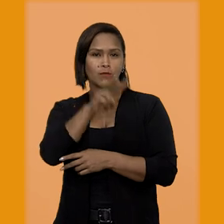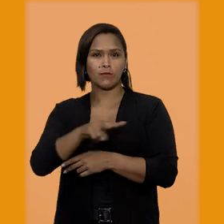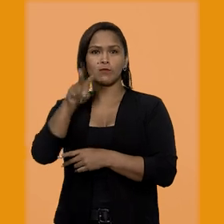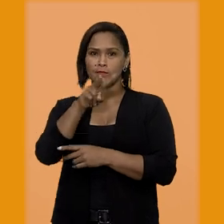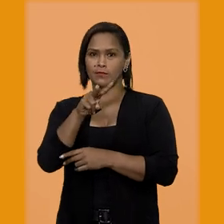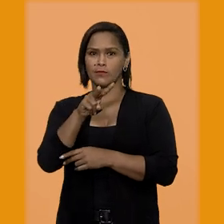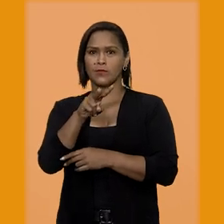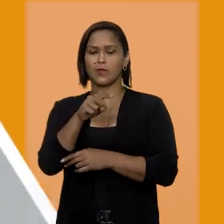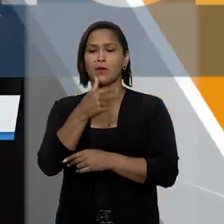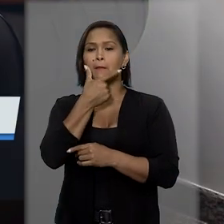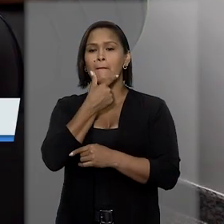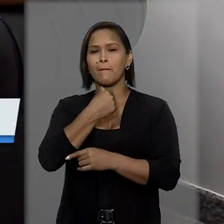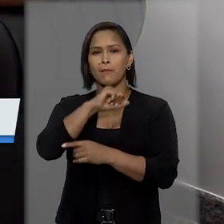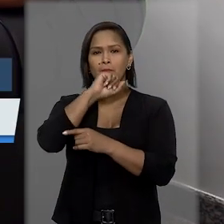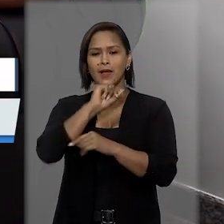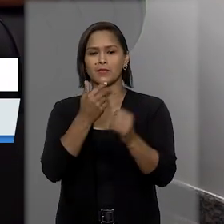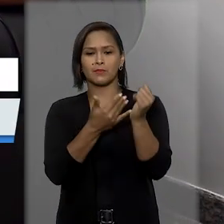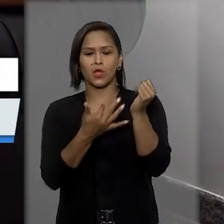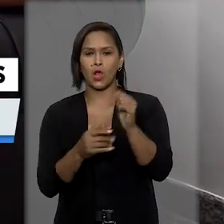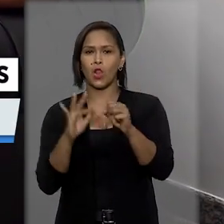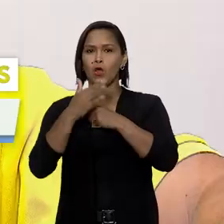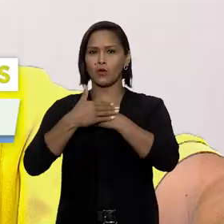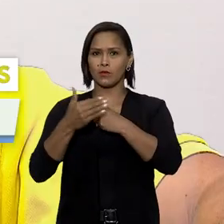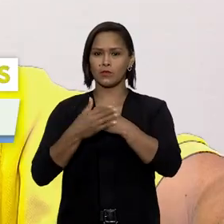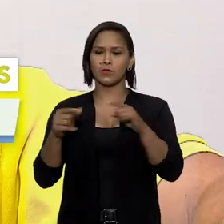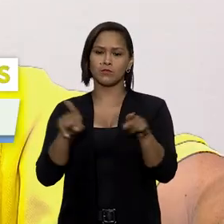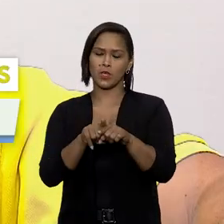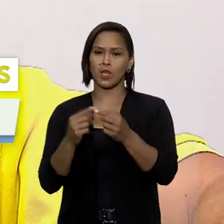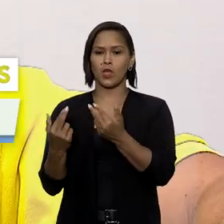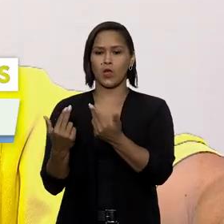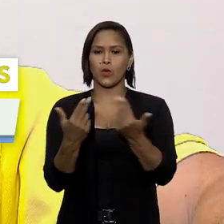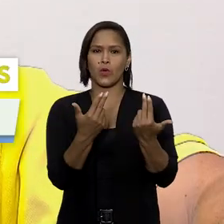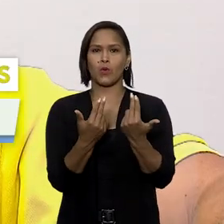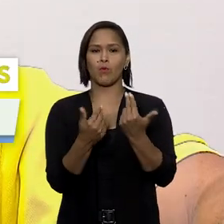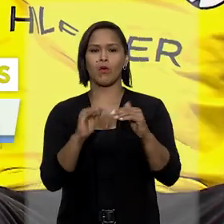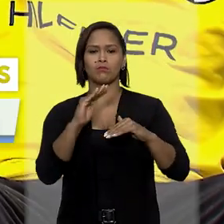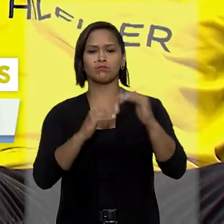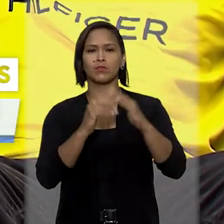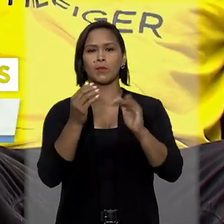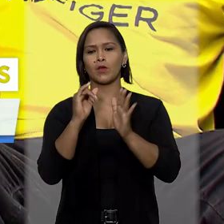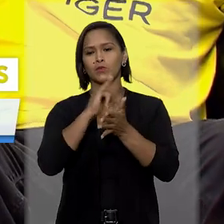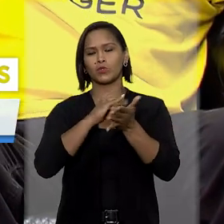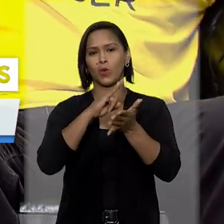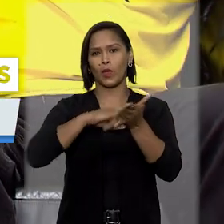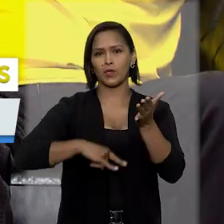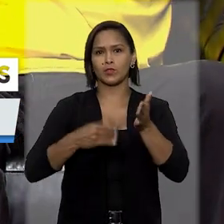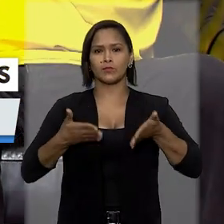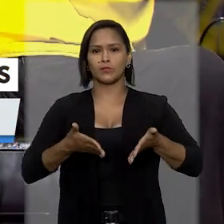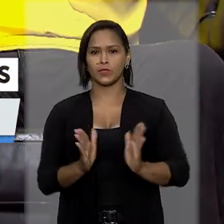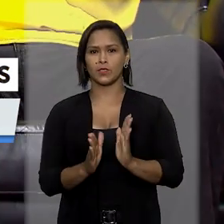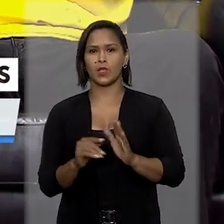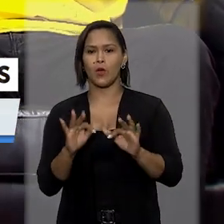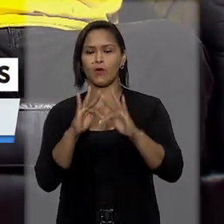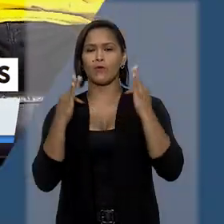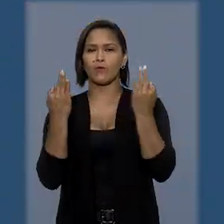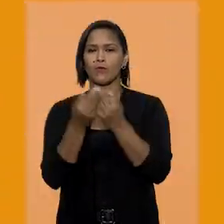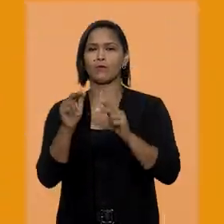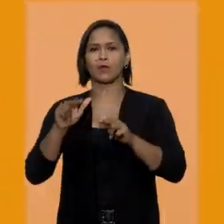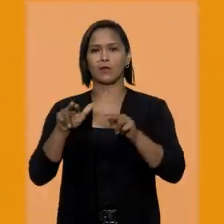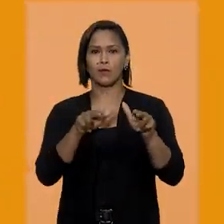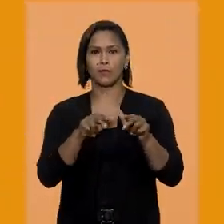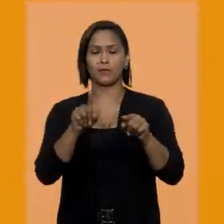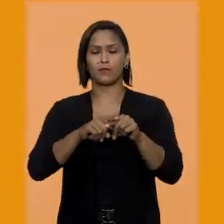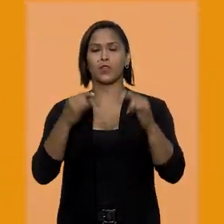vai ver pais biológicos e sócio-afetivos devem ter o mesmo tratamento no registro civil multiparental.